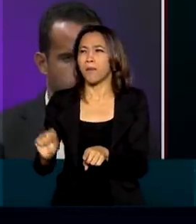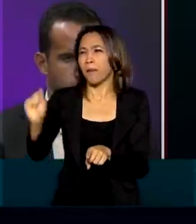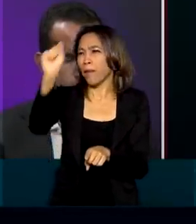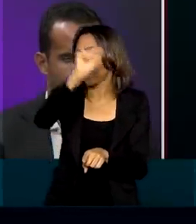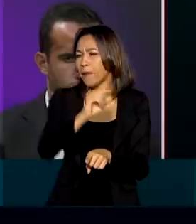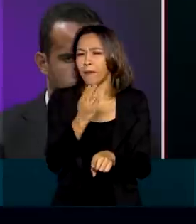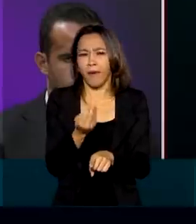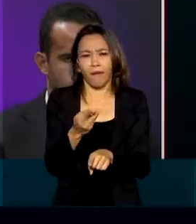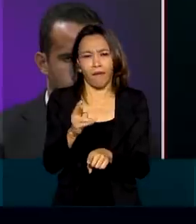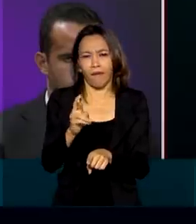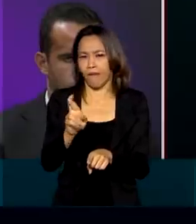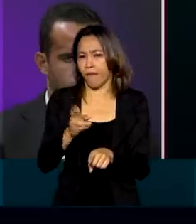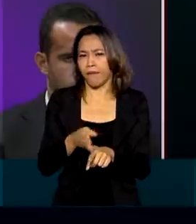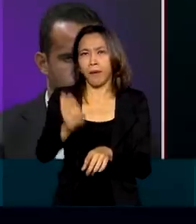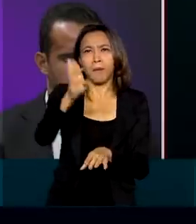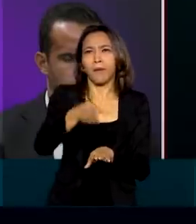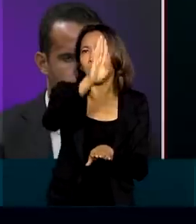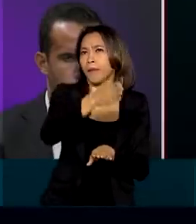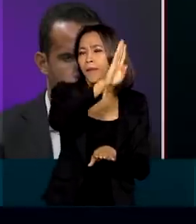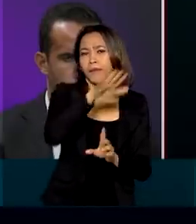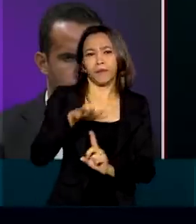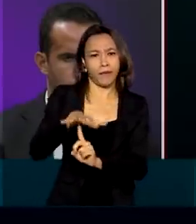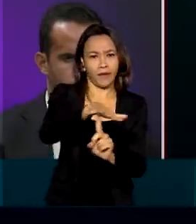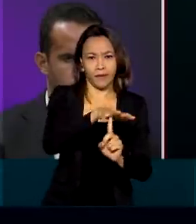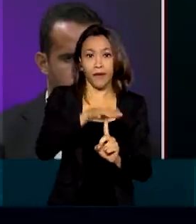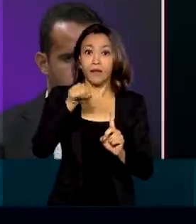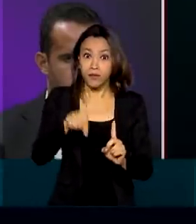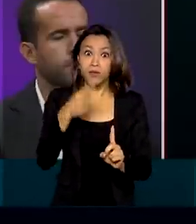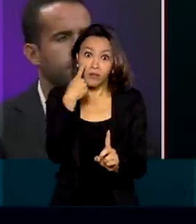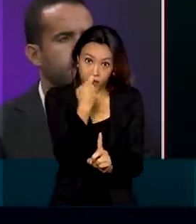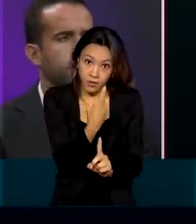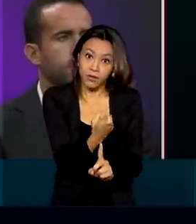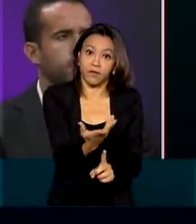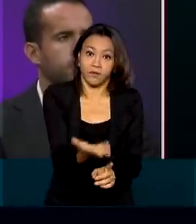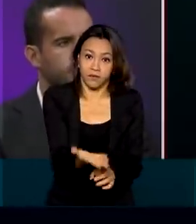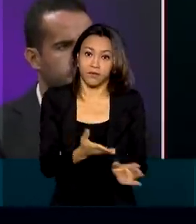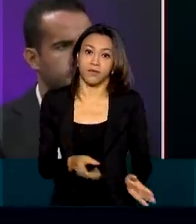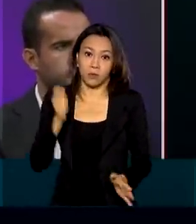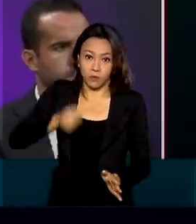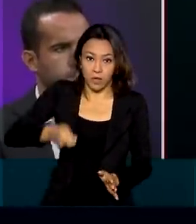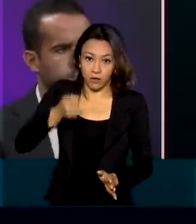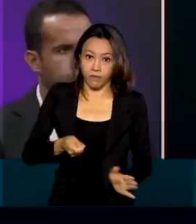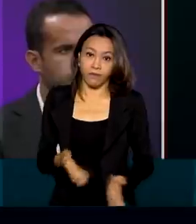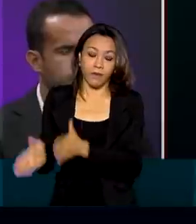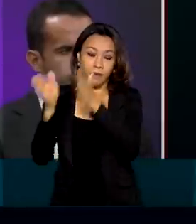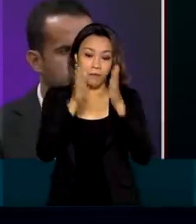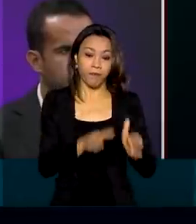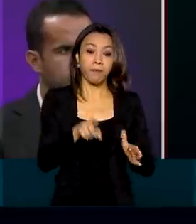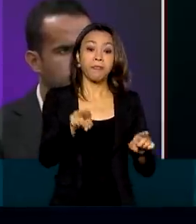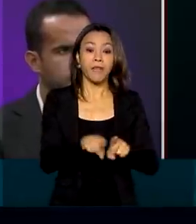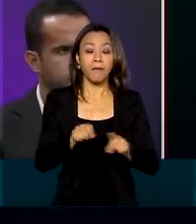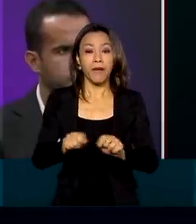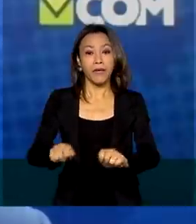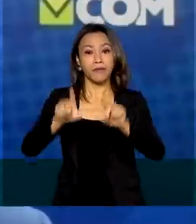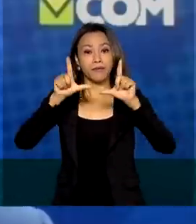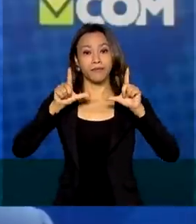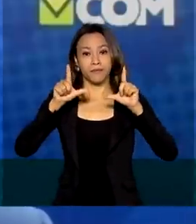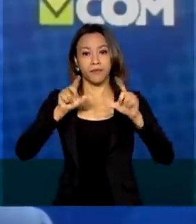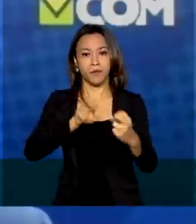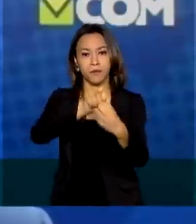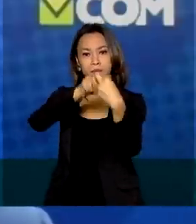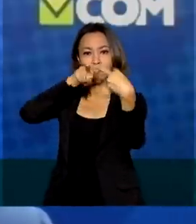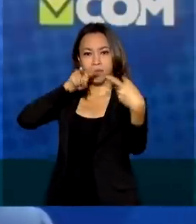Paraná, que são excelentes ativos. Então, ativos realmente são muito interessantes. Também participaram da reunião virtual com empresários